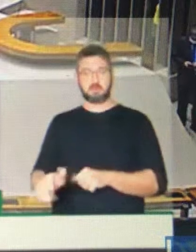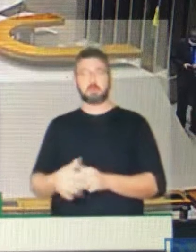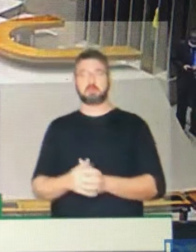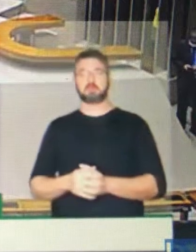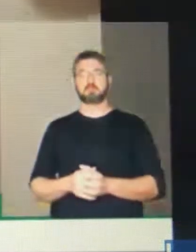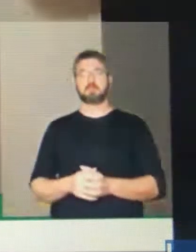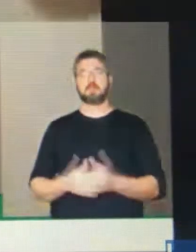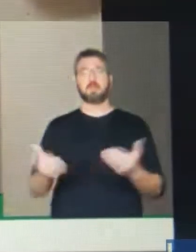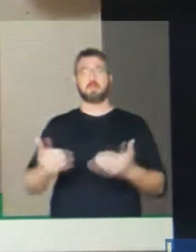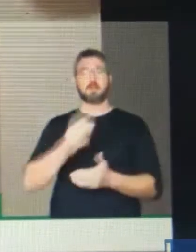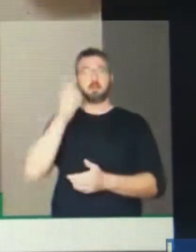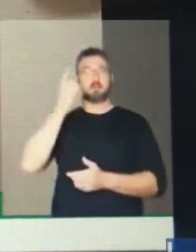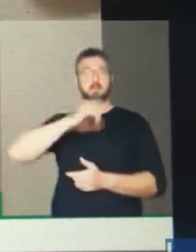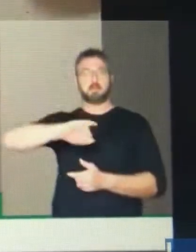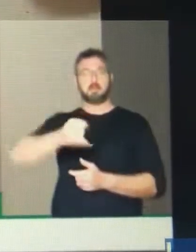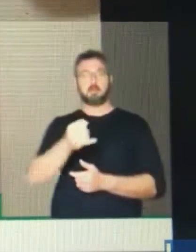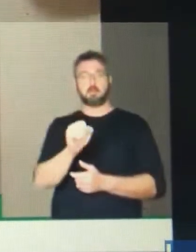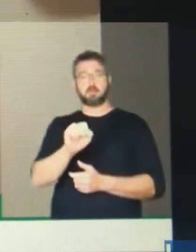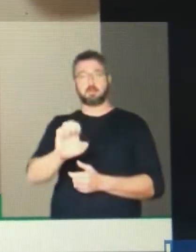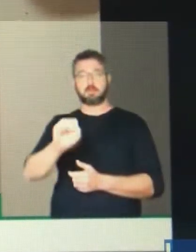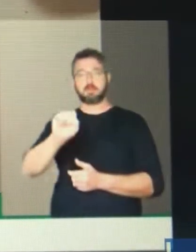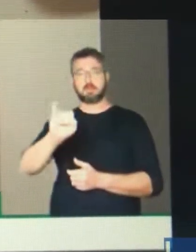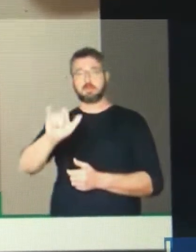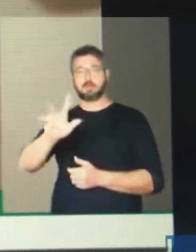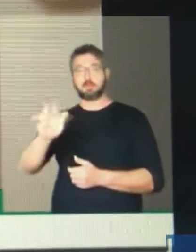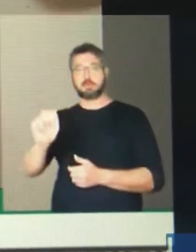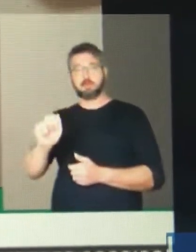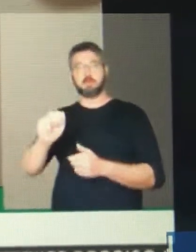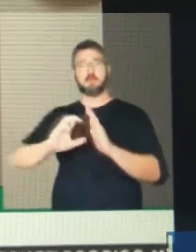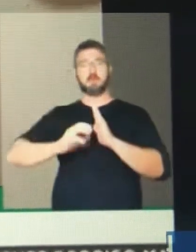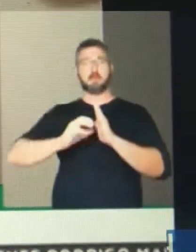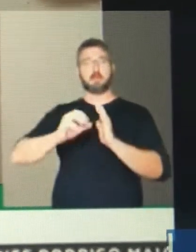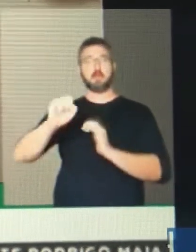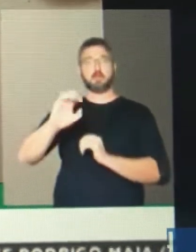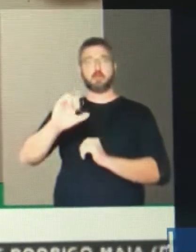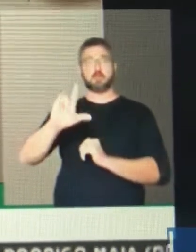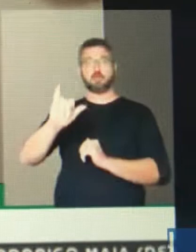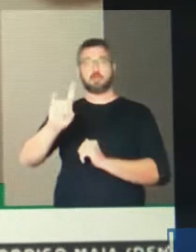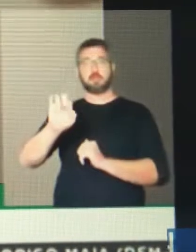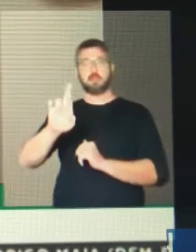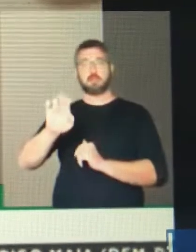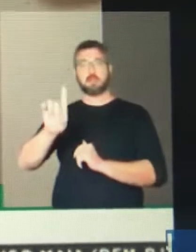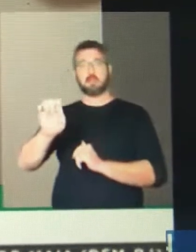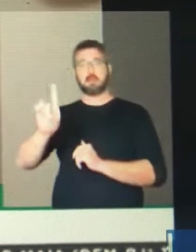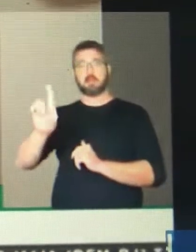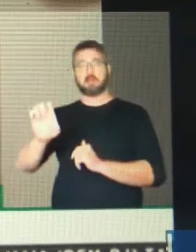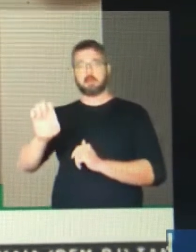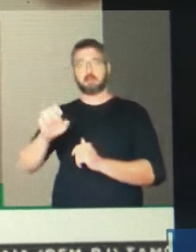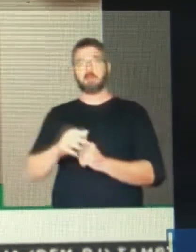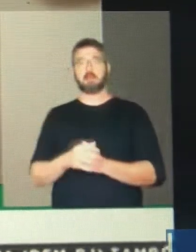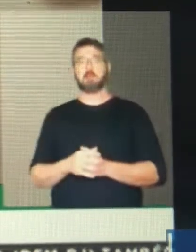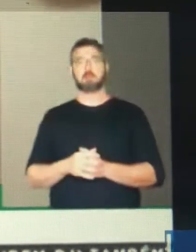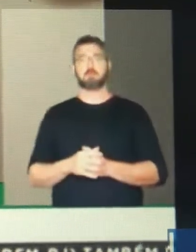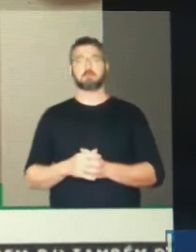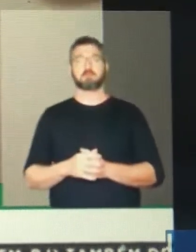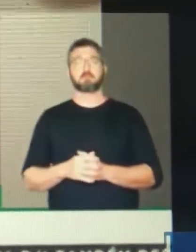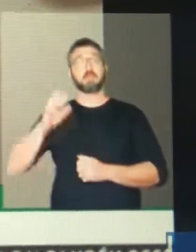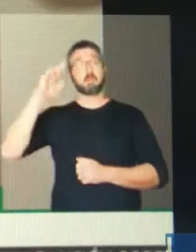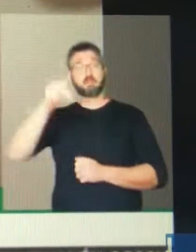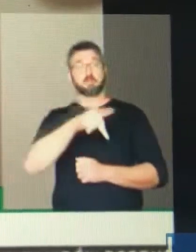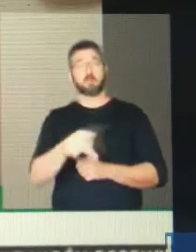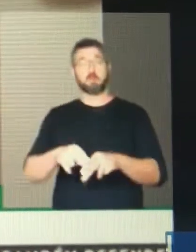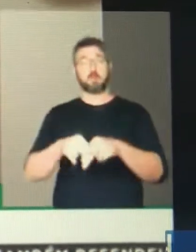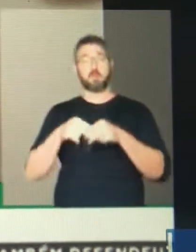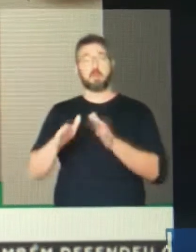O deputado Zé Silva, líder pela liderança do Solidariedade. ...no meio rural brasileiro, que é a pobreza rural do nosso país.